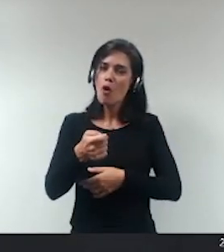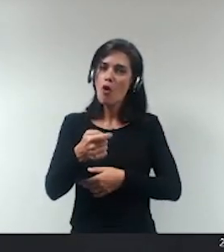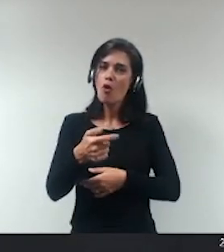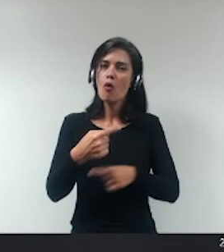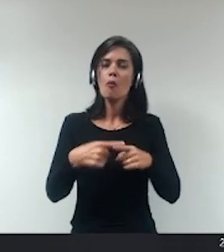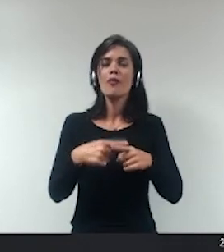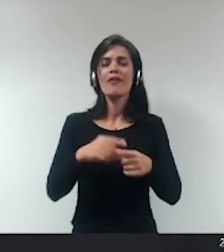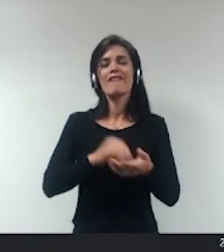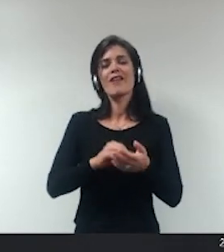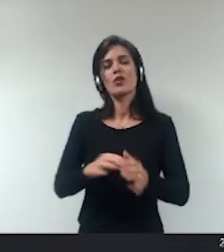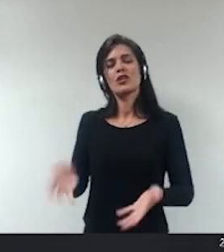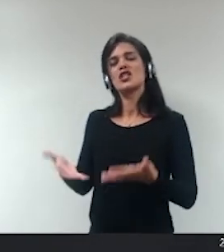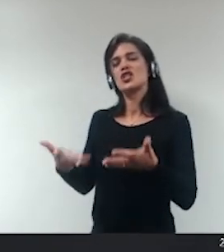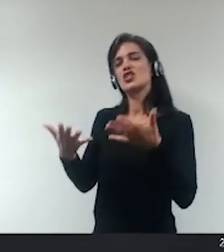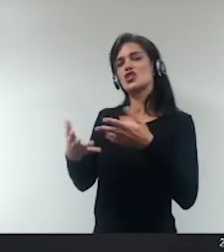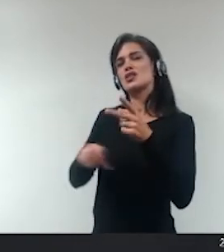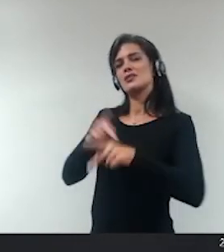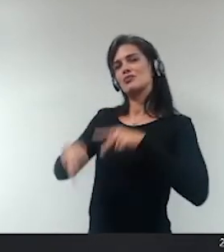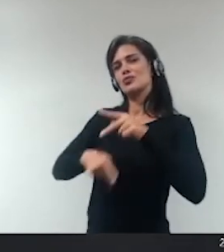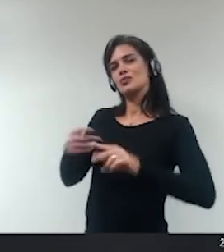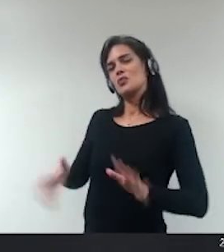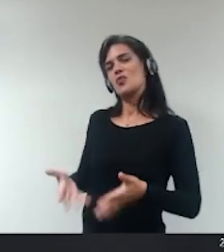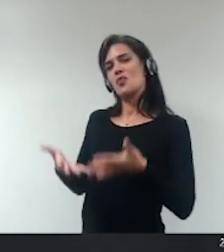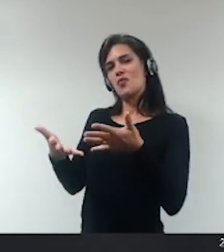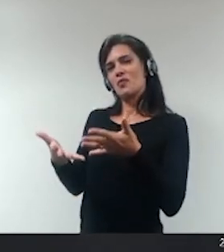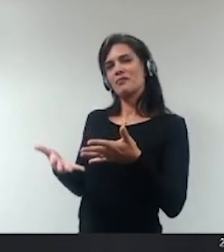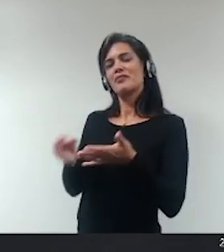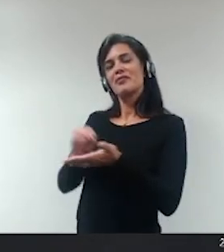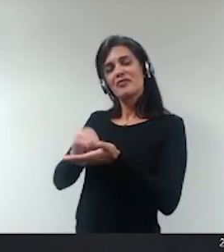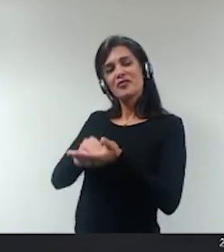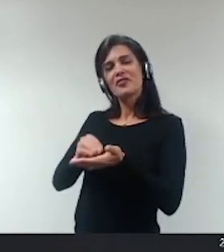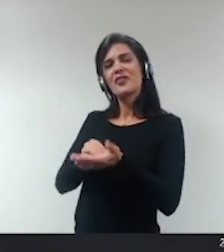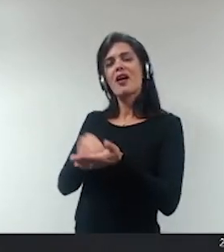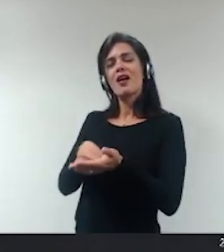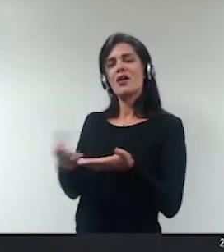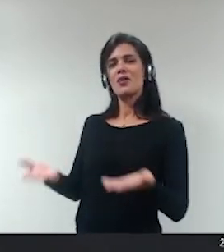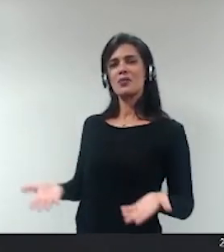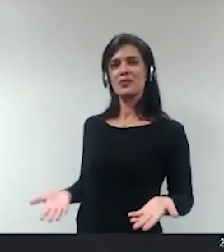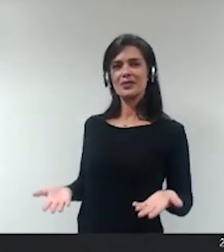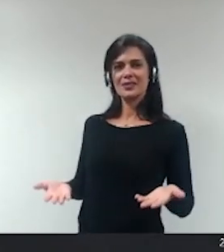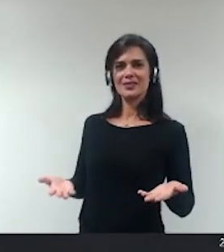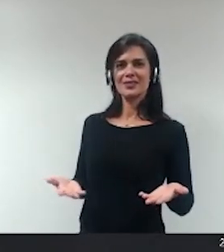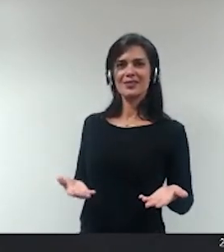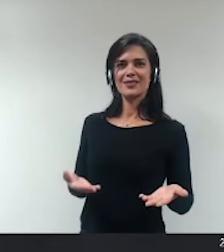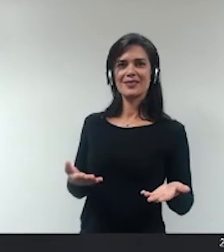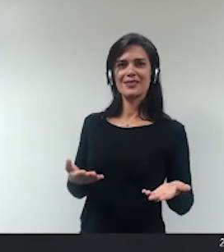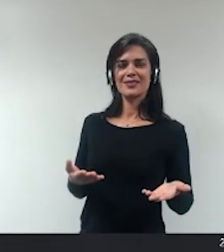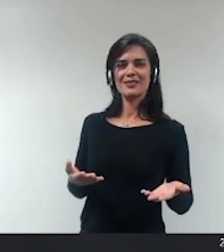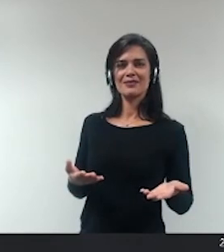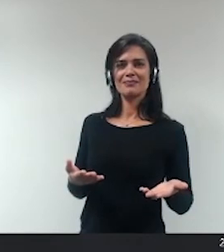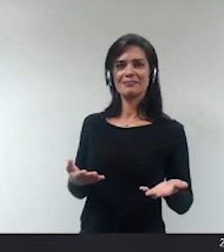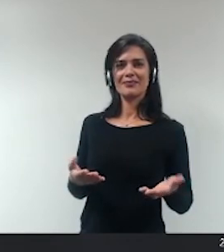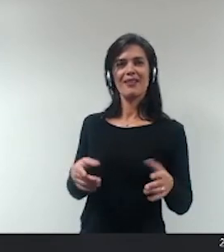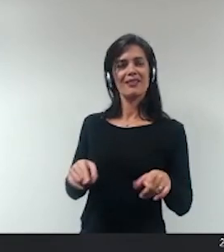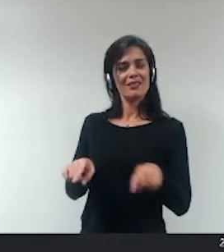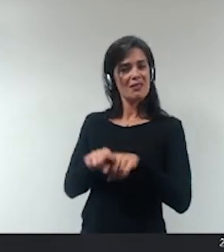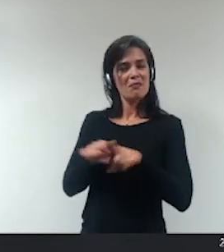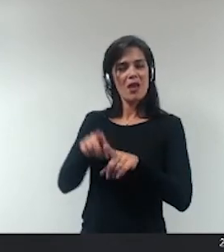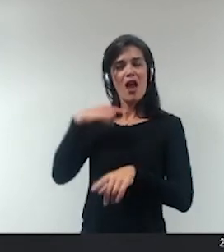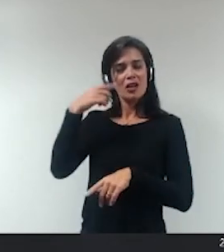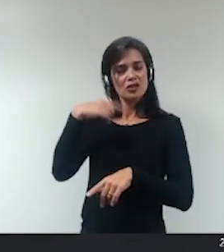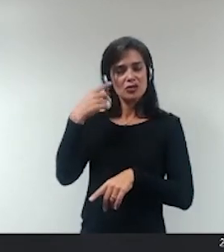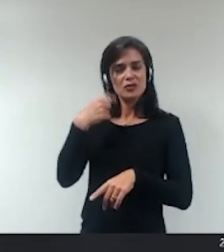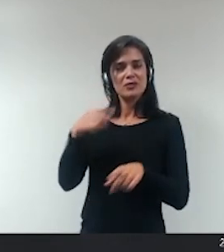existe estímulo não existe estímulo não existe sequer uma sucumbência razoável para o advogado que a promove existe na